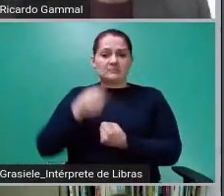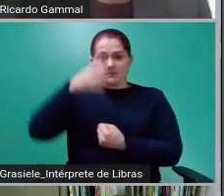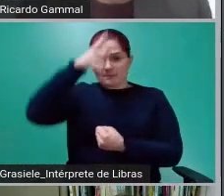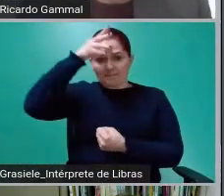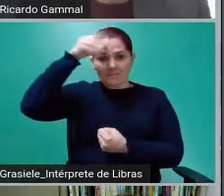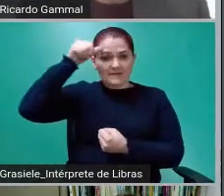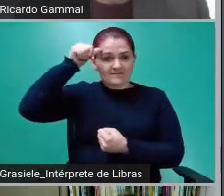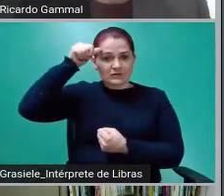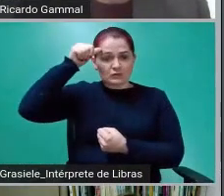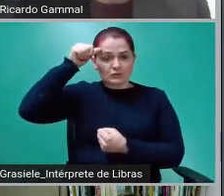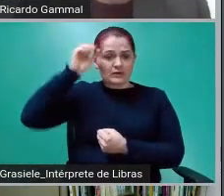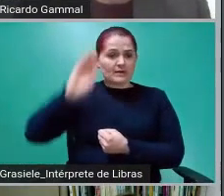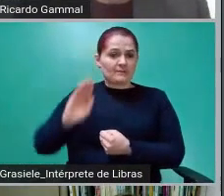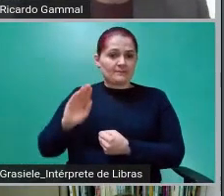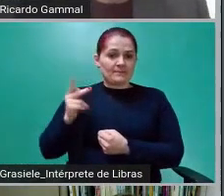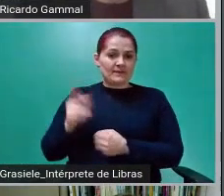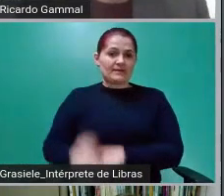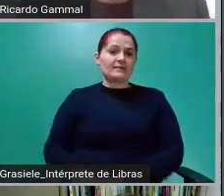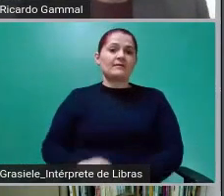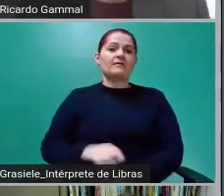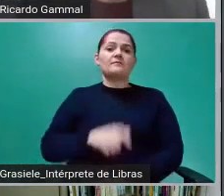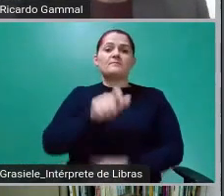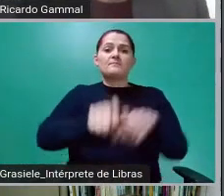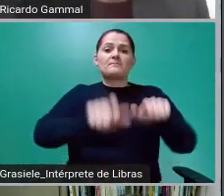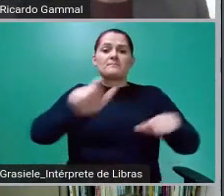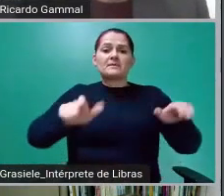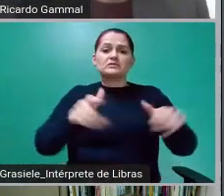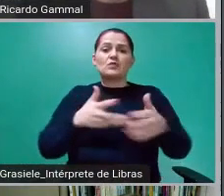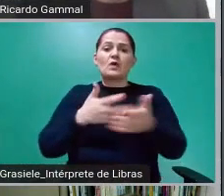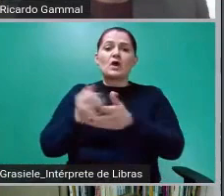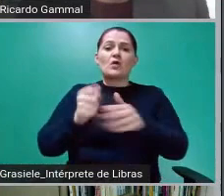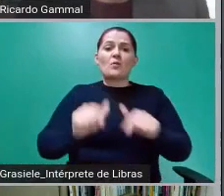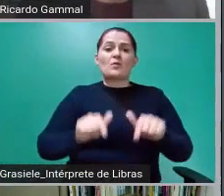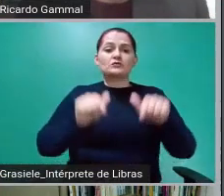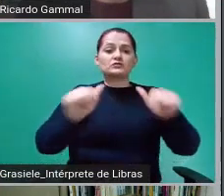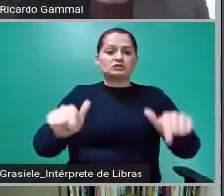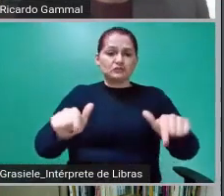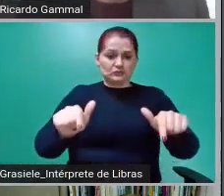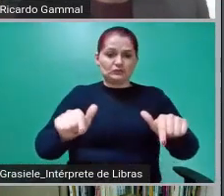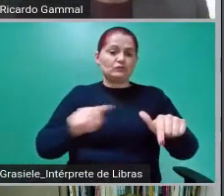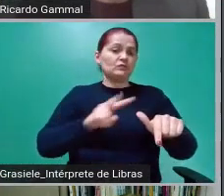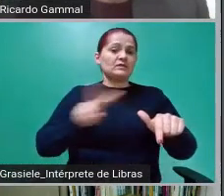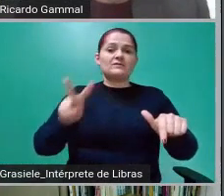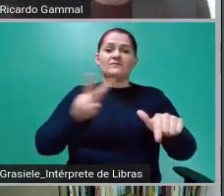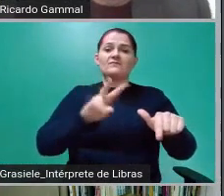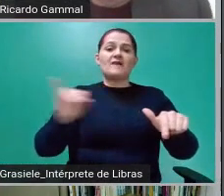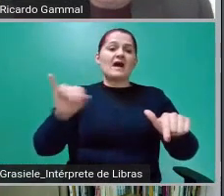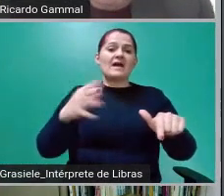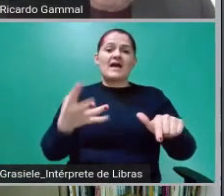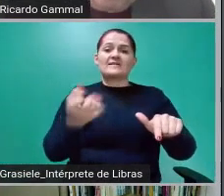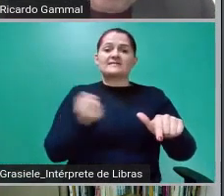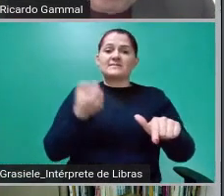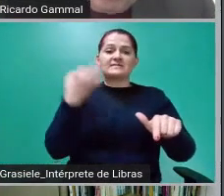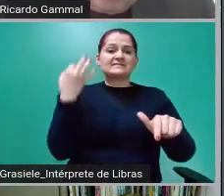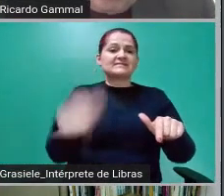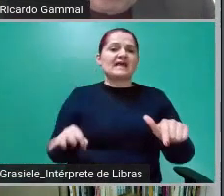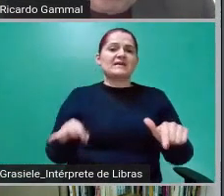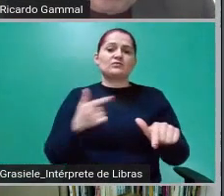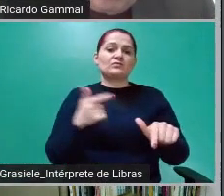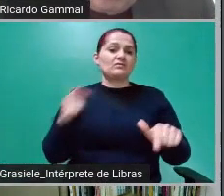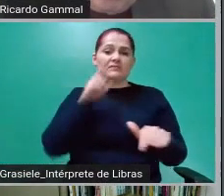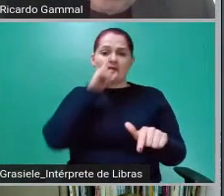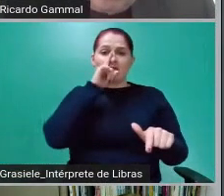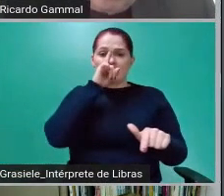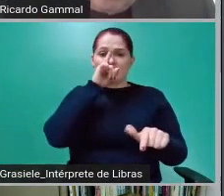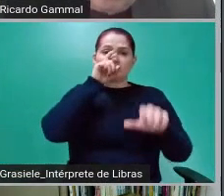Quem comprou lá as debêntures sênior não assumiu risco algum. E o que aconteceu em Belo